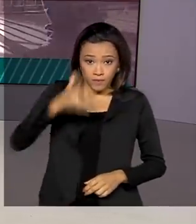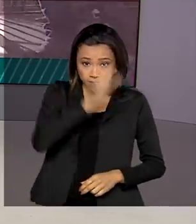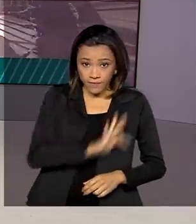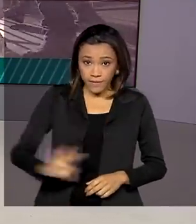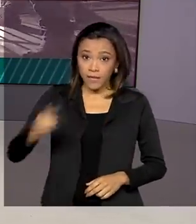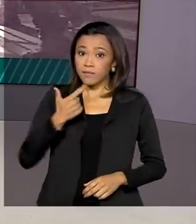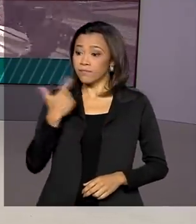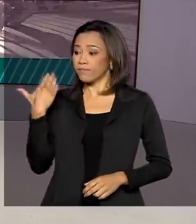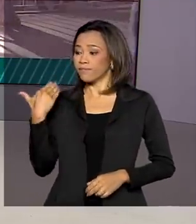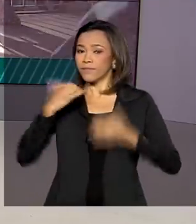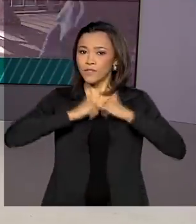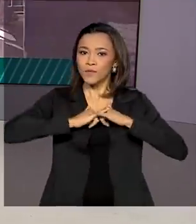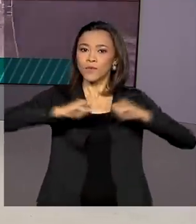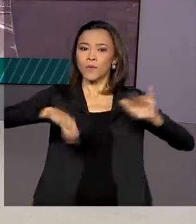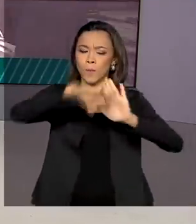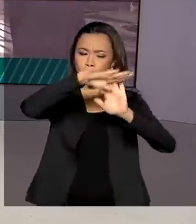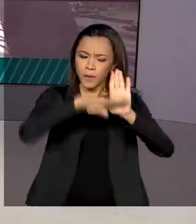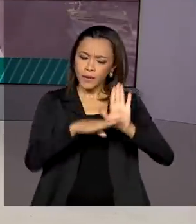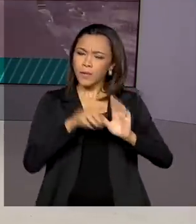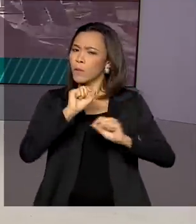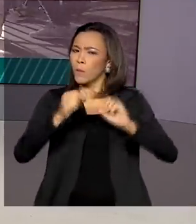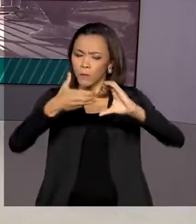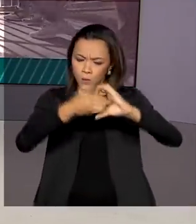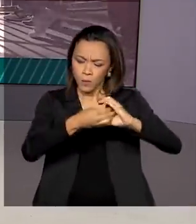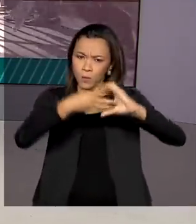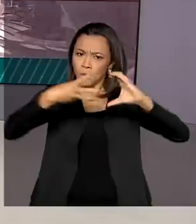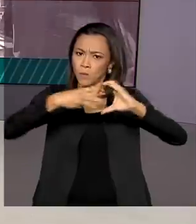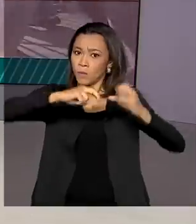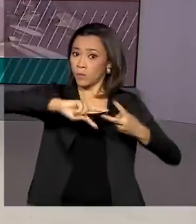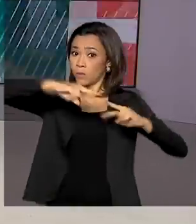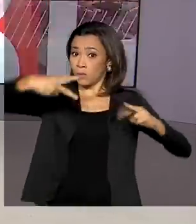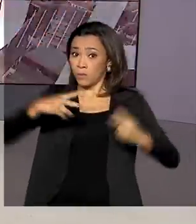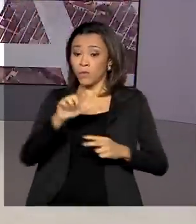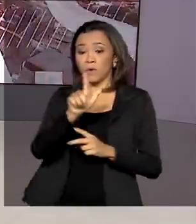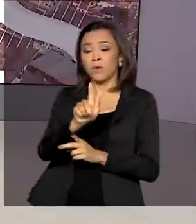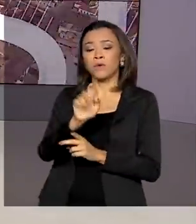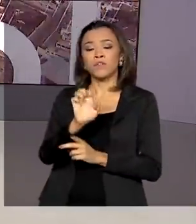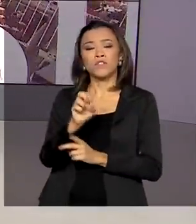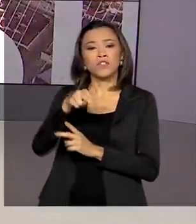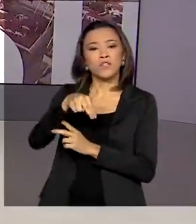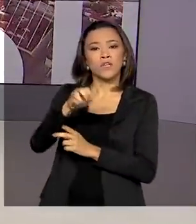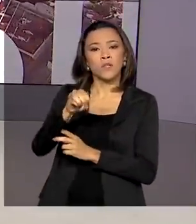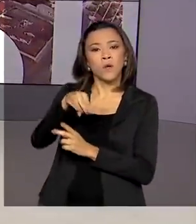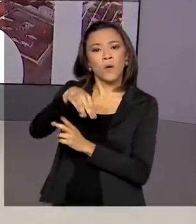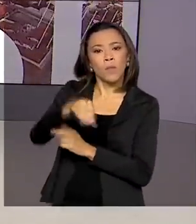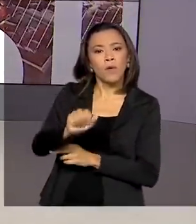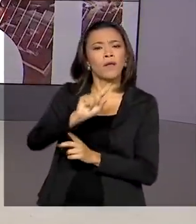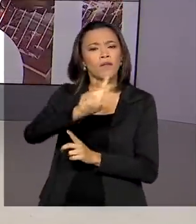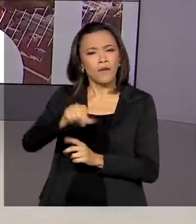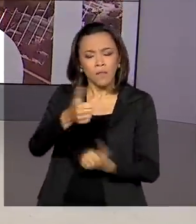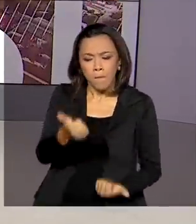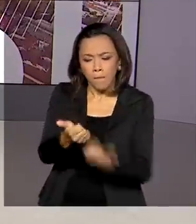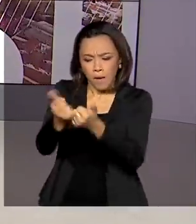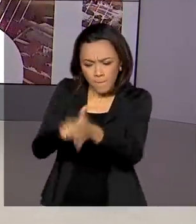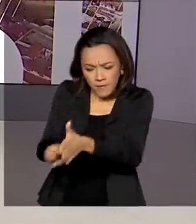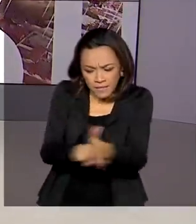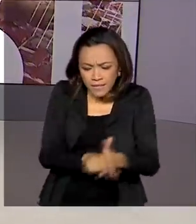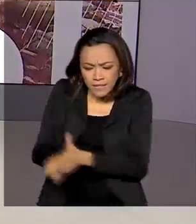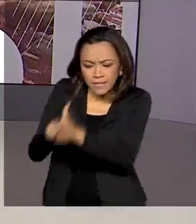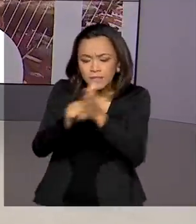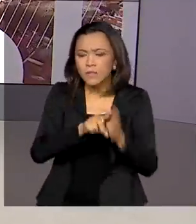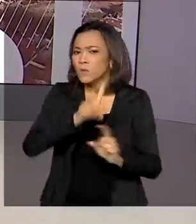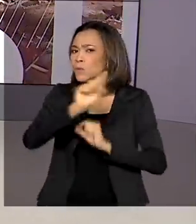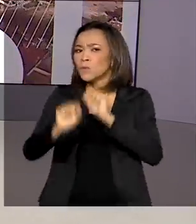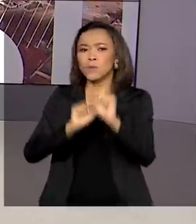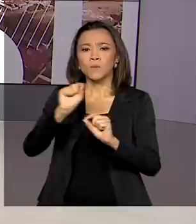lançou um programa Genomas Brasil, que é uma iniciativa inédita que vai fortalecer as pesquisas sobre identidade genética